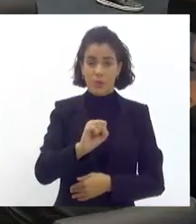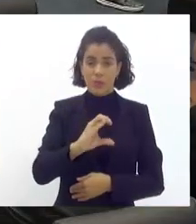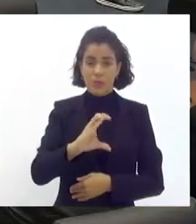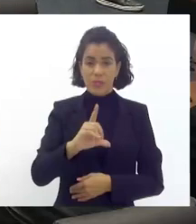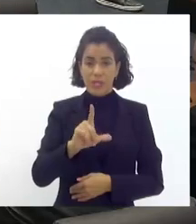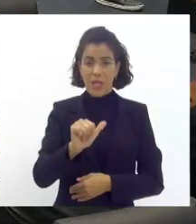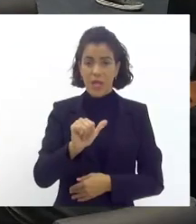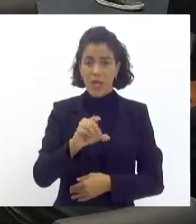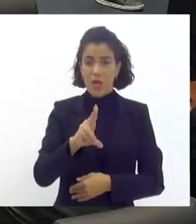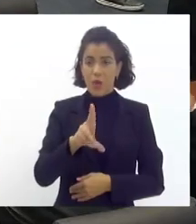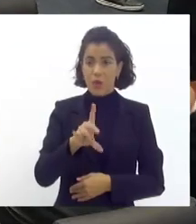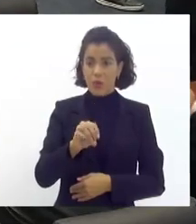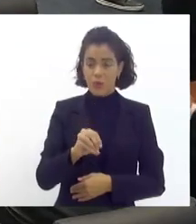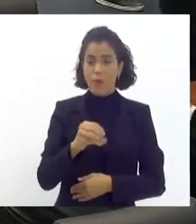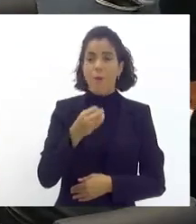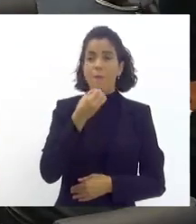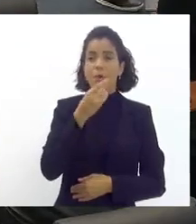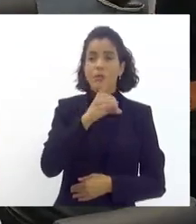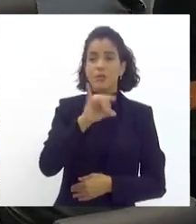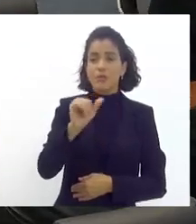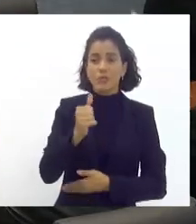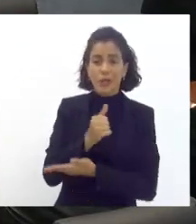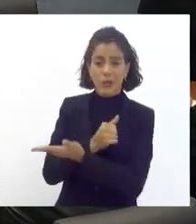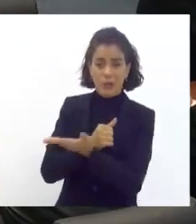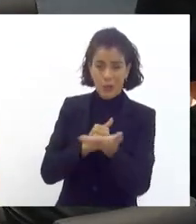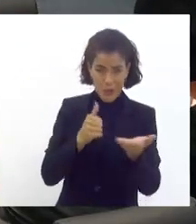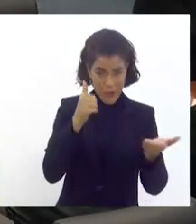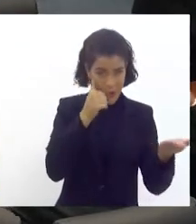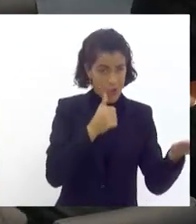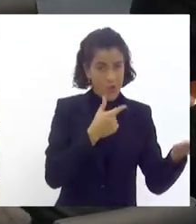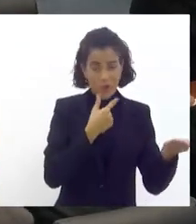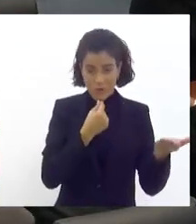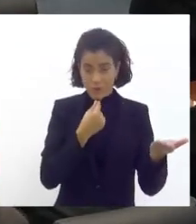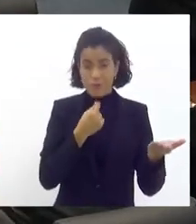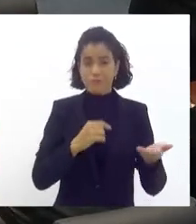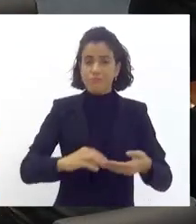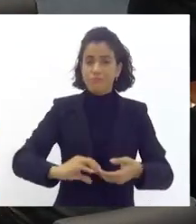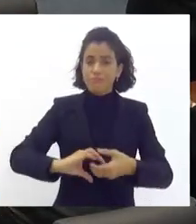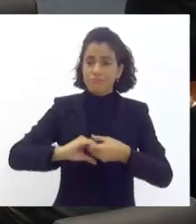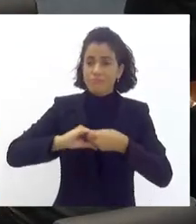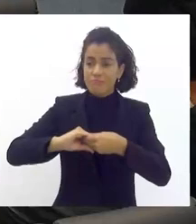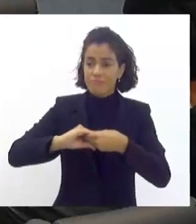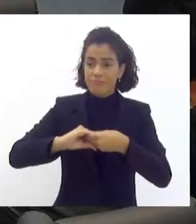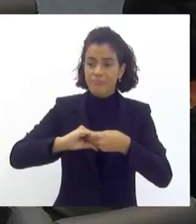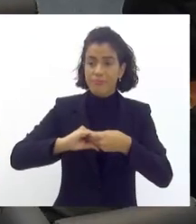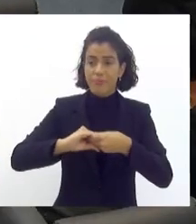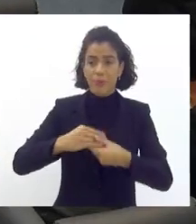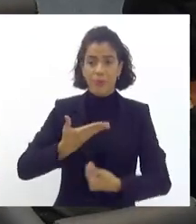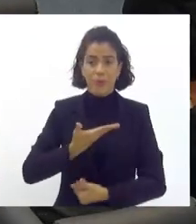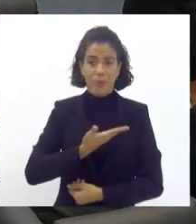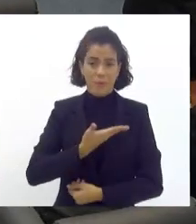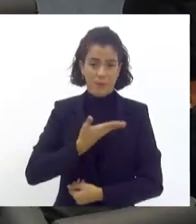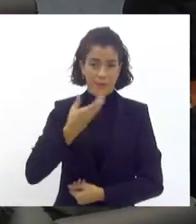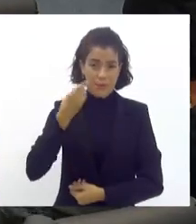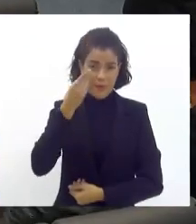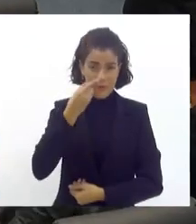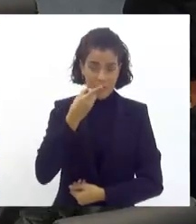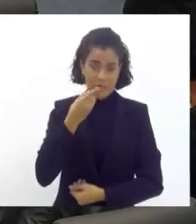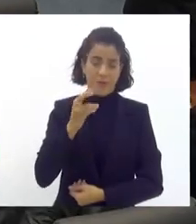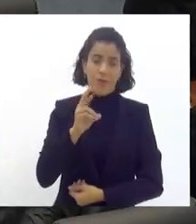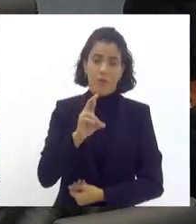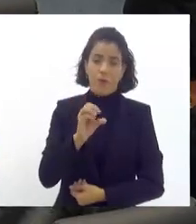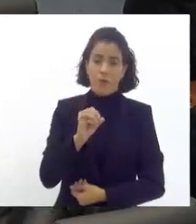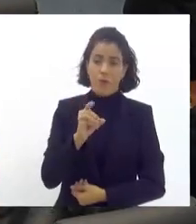primeiramente um bom dia a todos e a todas saudar aqui meu amigo deputado Rodrigo